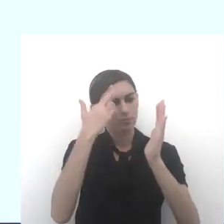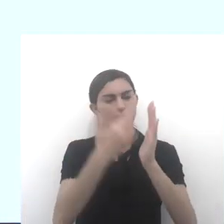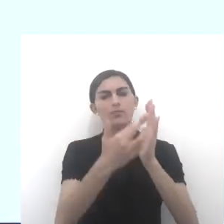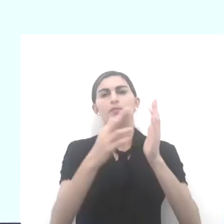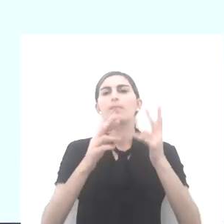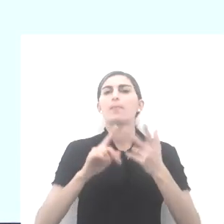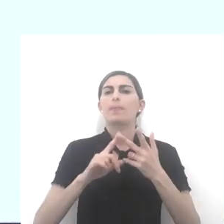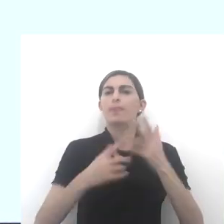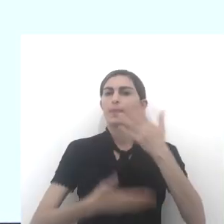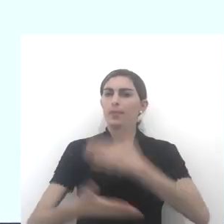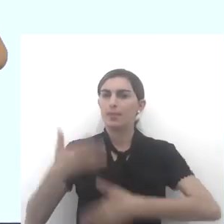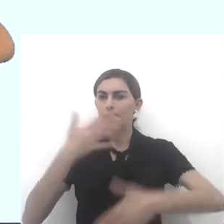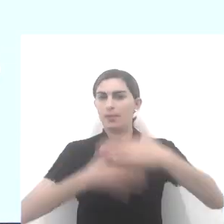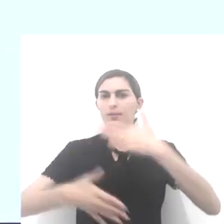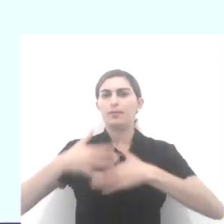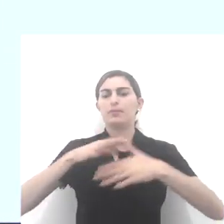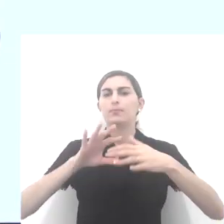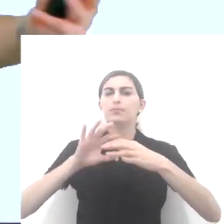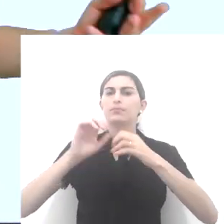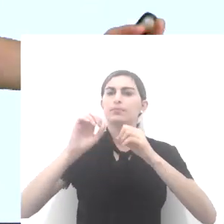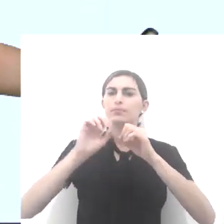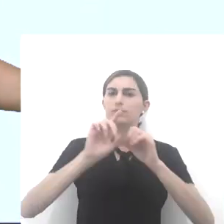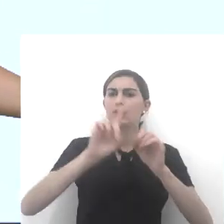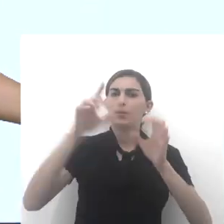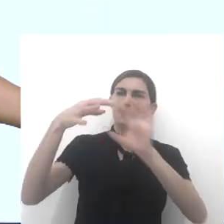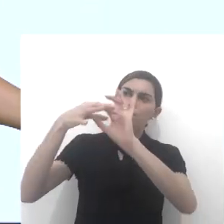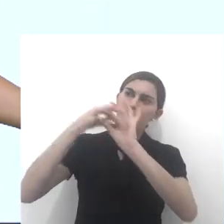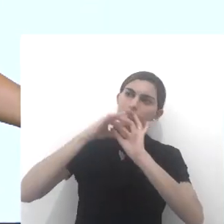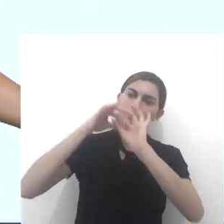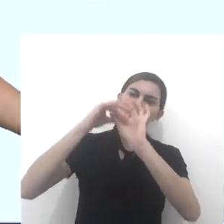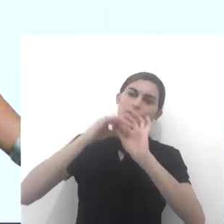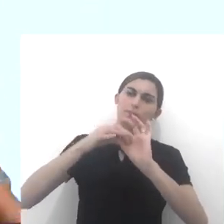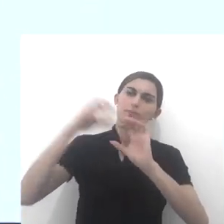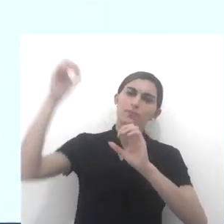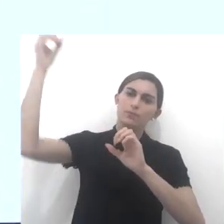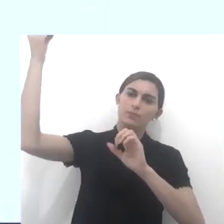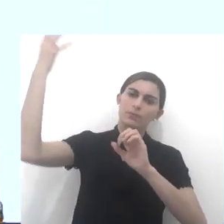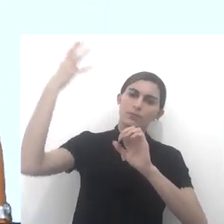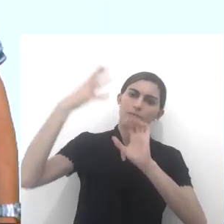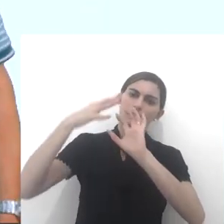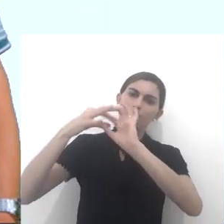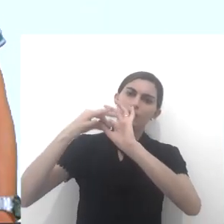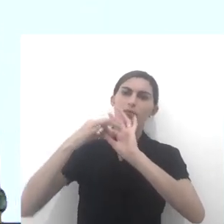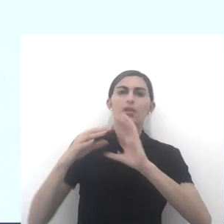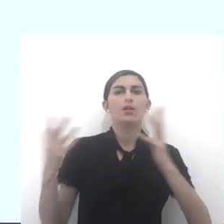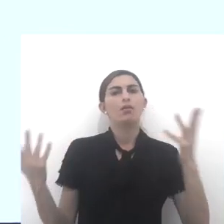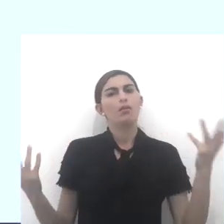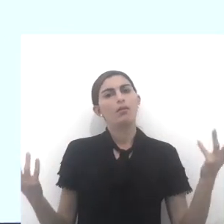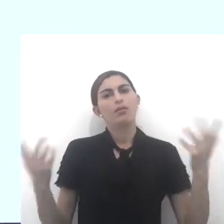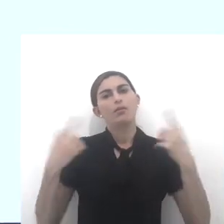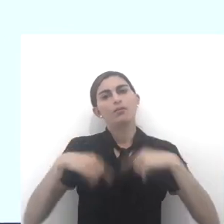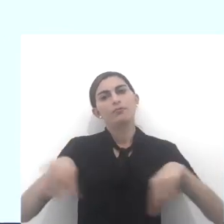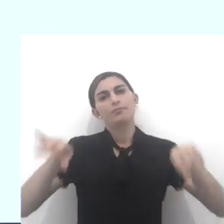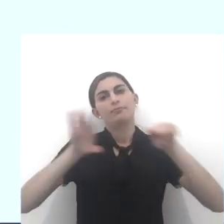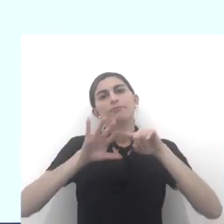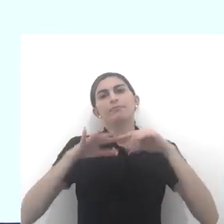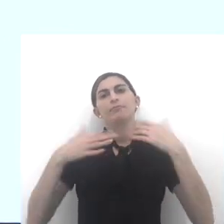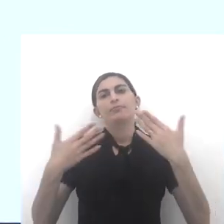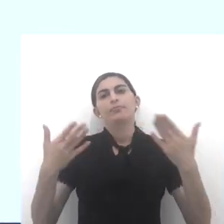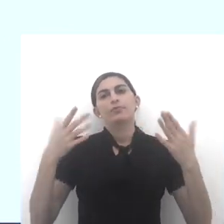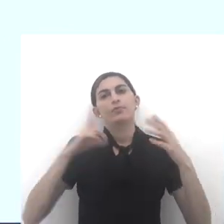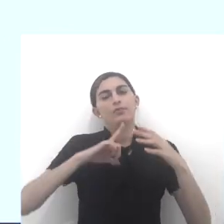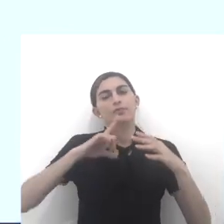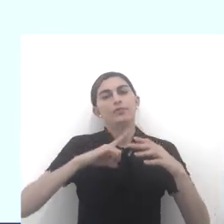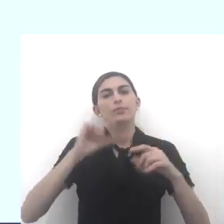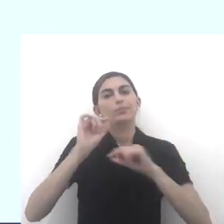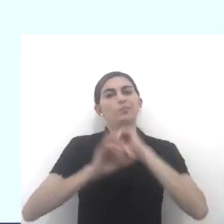palavra, e nós temos essa relação com o divino, certo? Então, vejam só, de forma geral, de forma